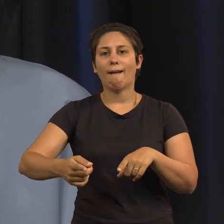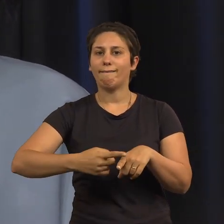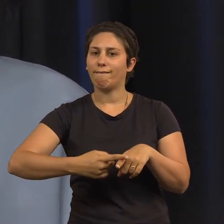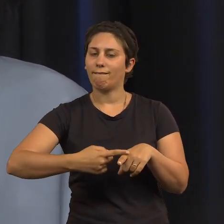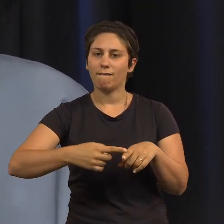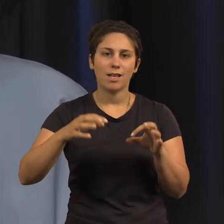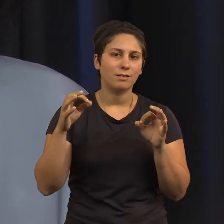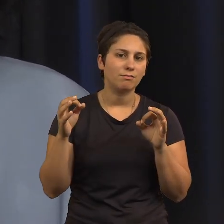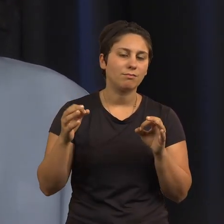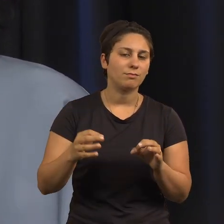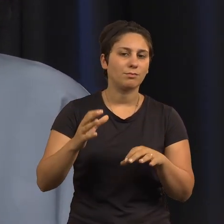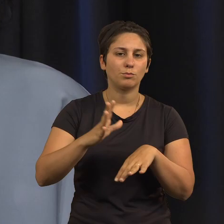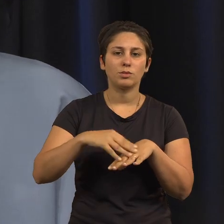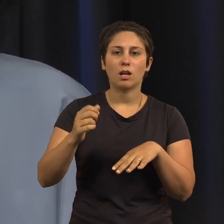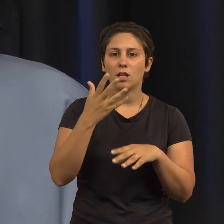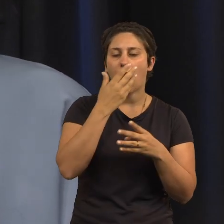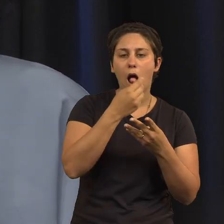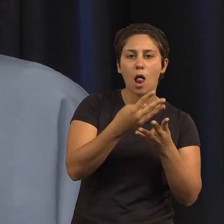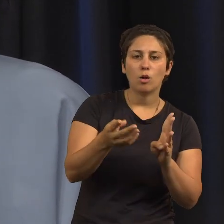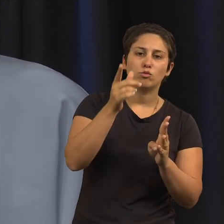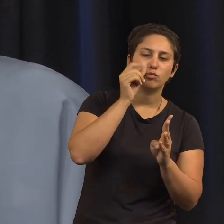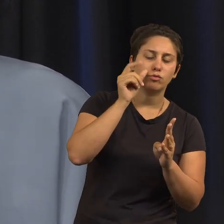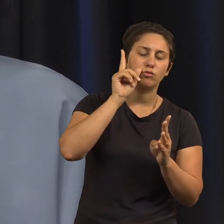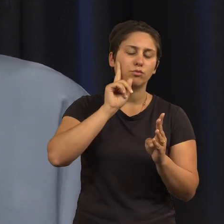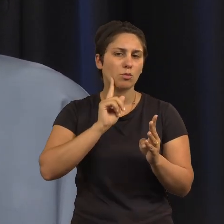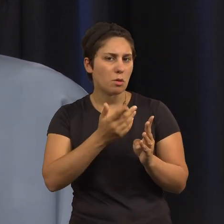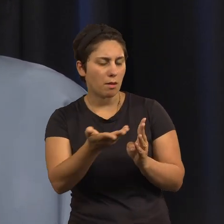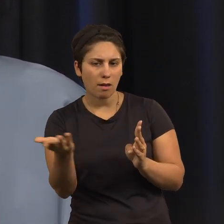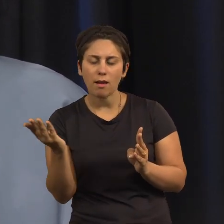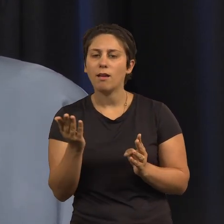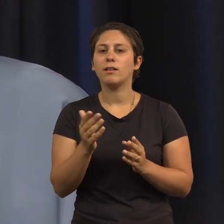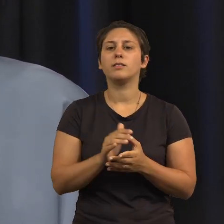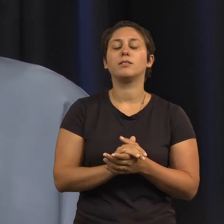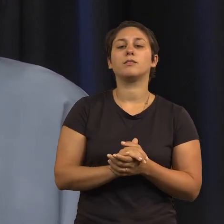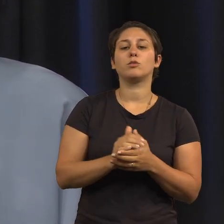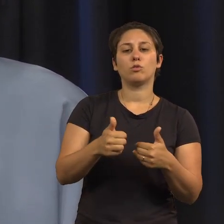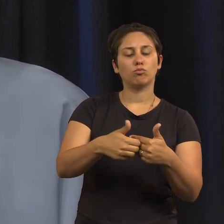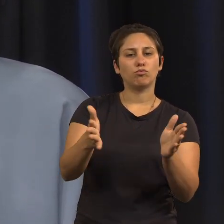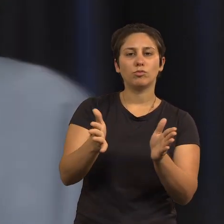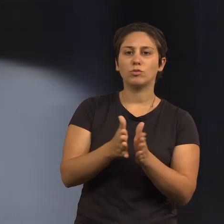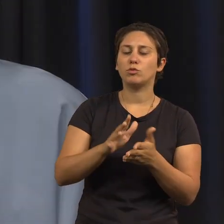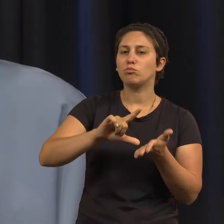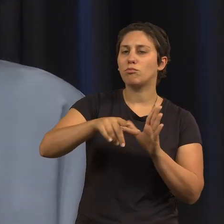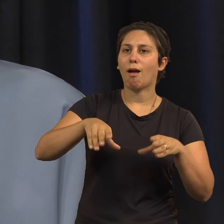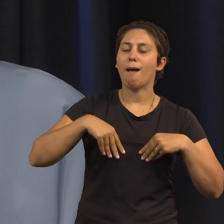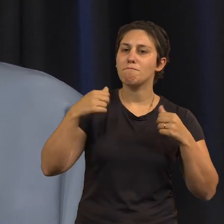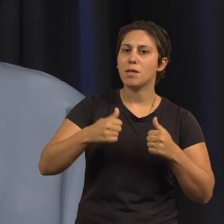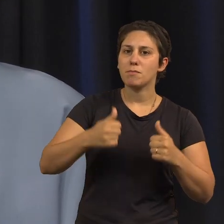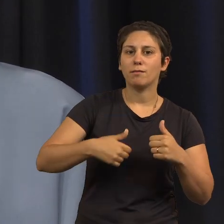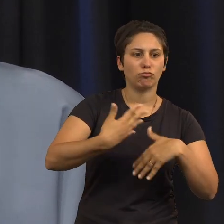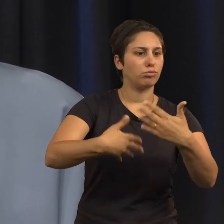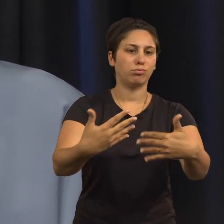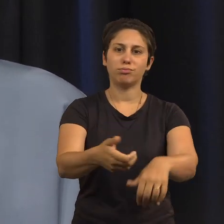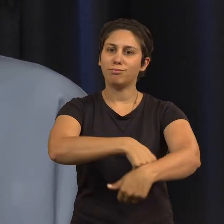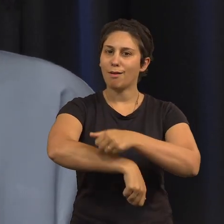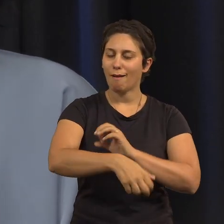porque os alunos e as alunas agarraram muito bem o projeto. Foi muito importante